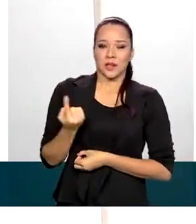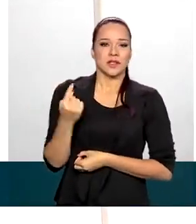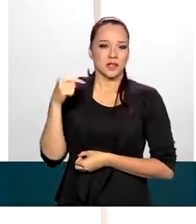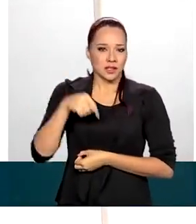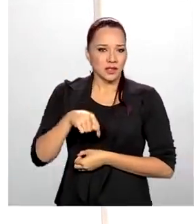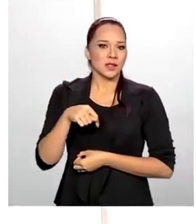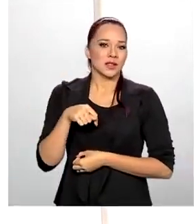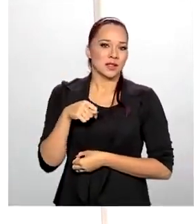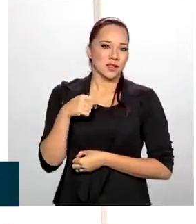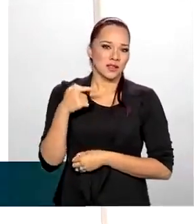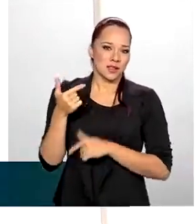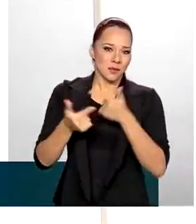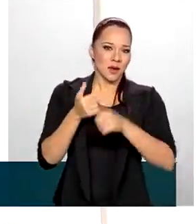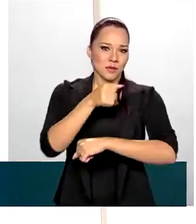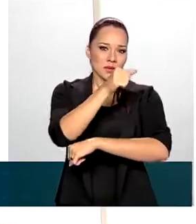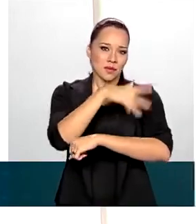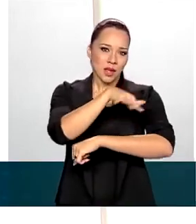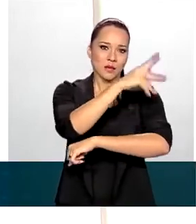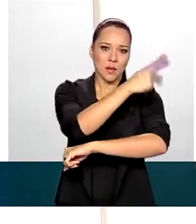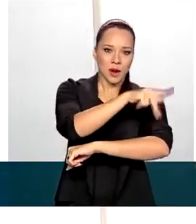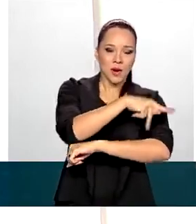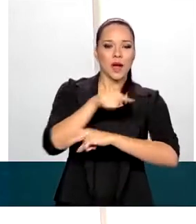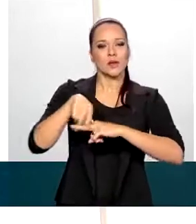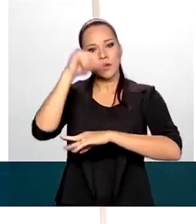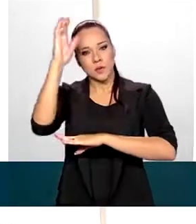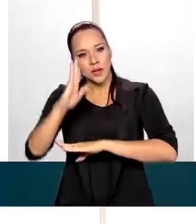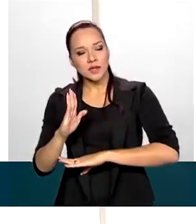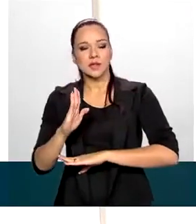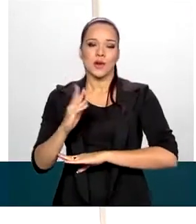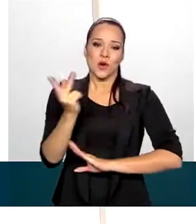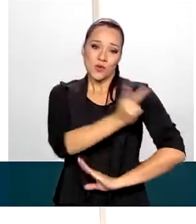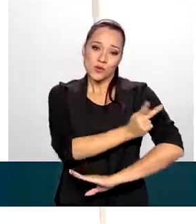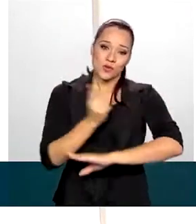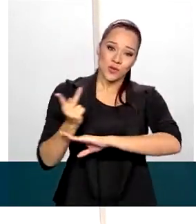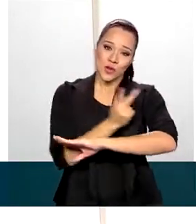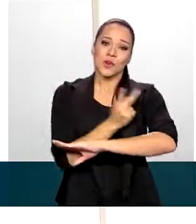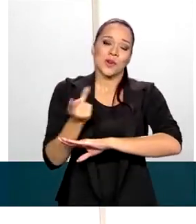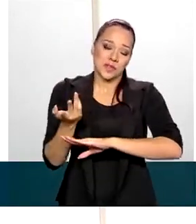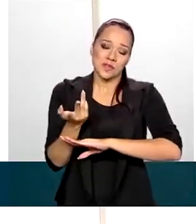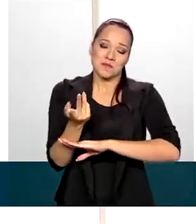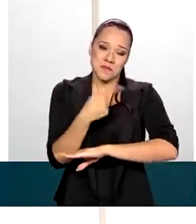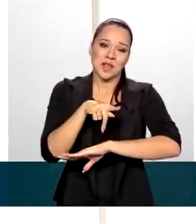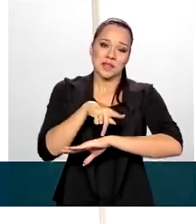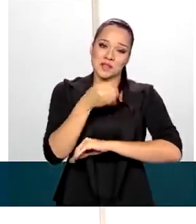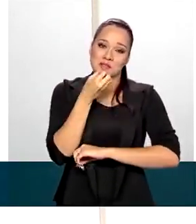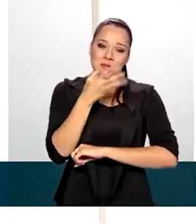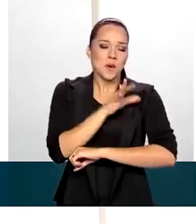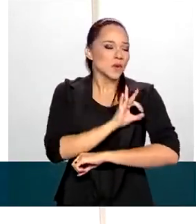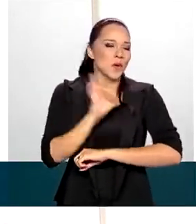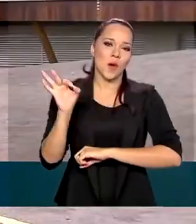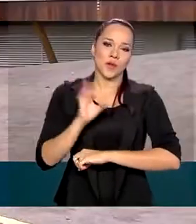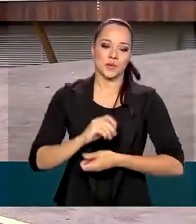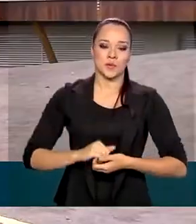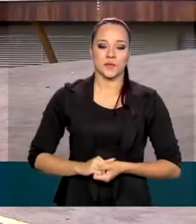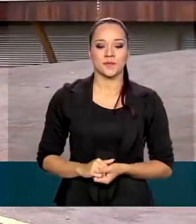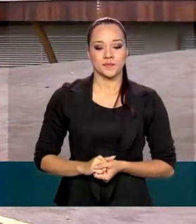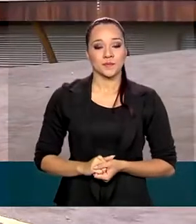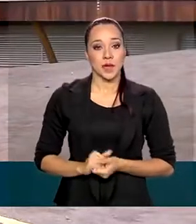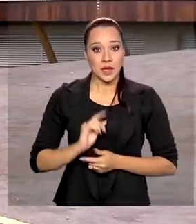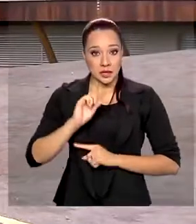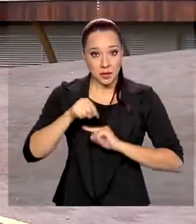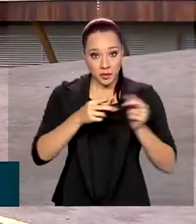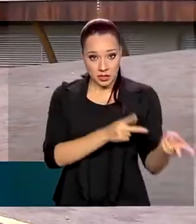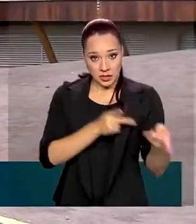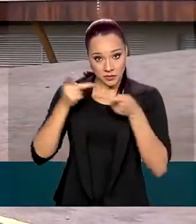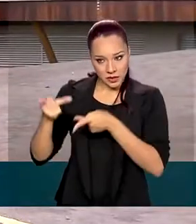nós, os paraguaios, os brasileiros, Seria bom dos dois lados para nós, para os dois países, né? Seria muito bom para a gente. Após a